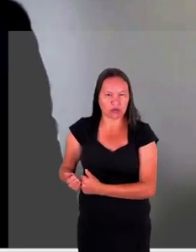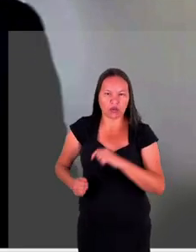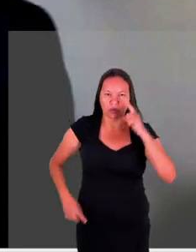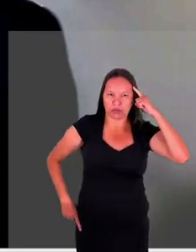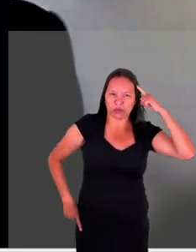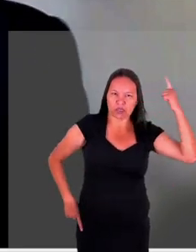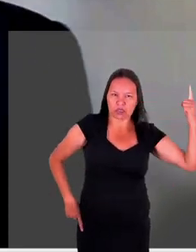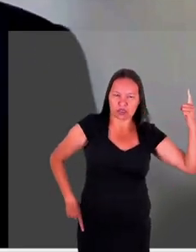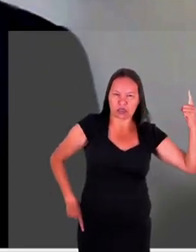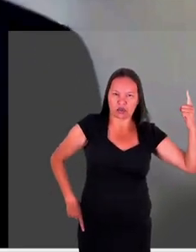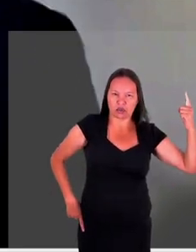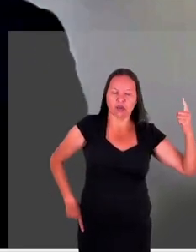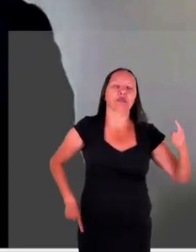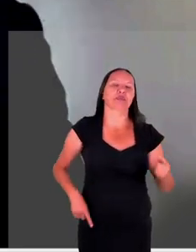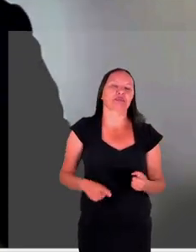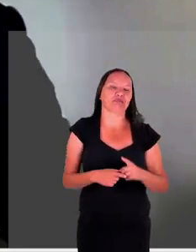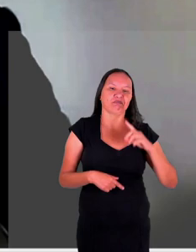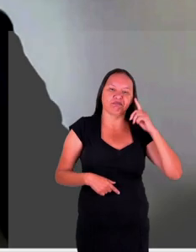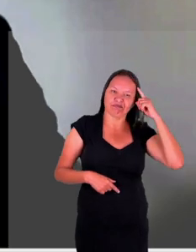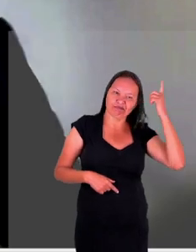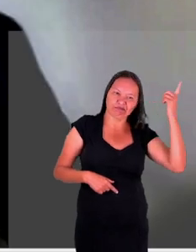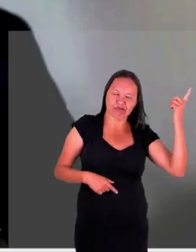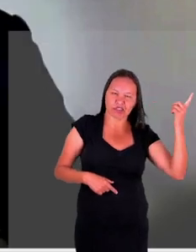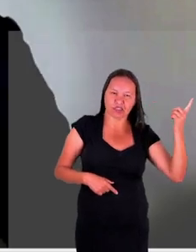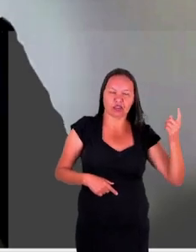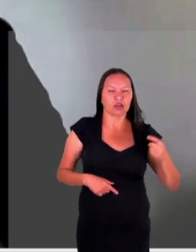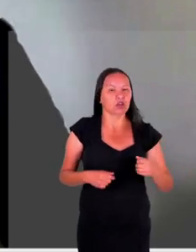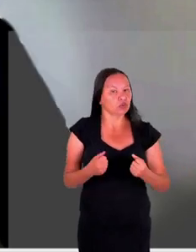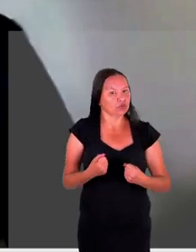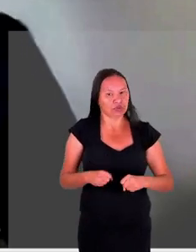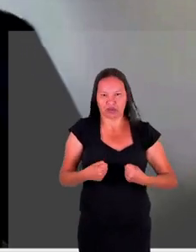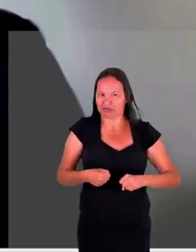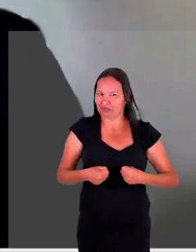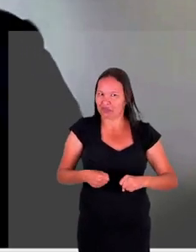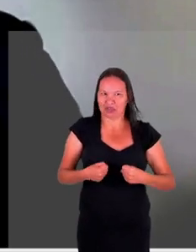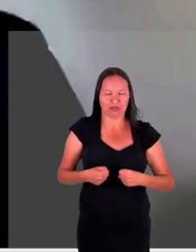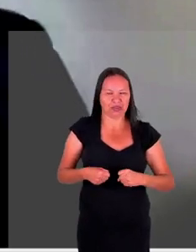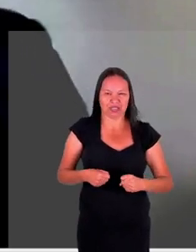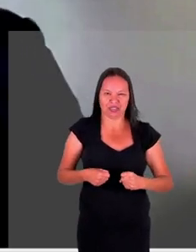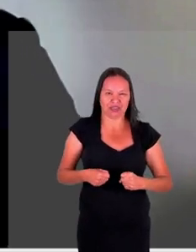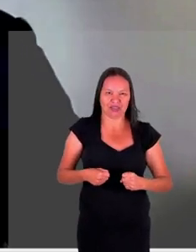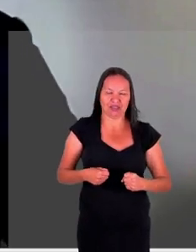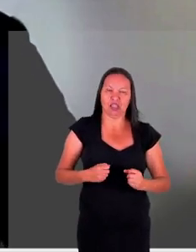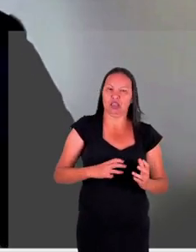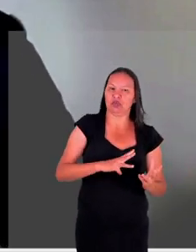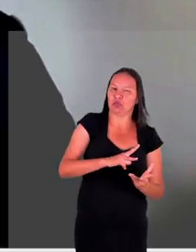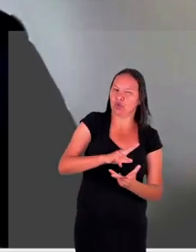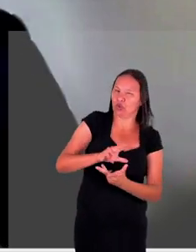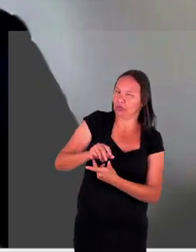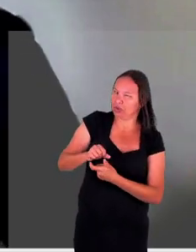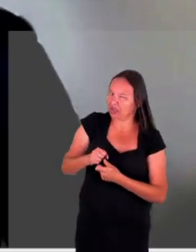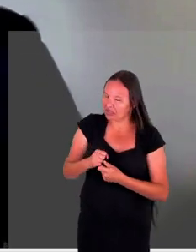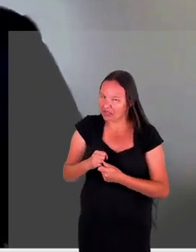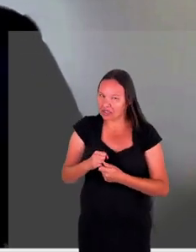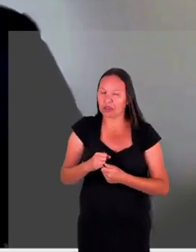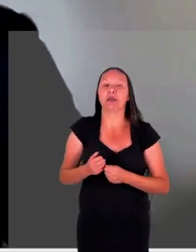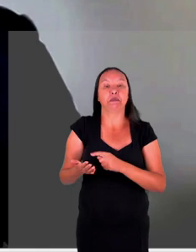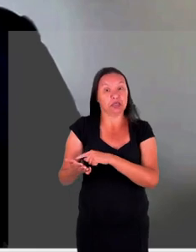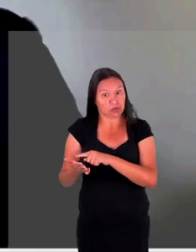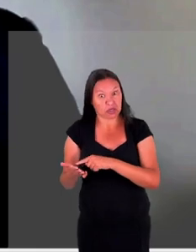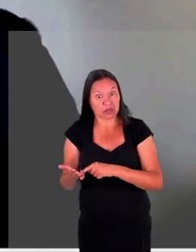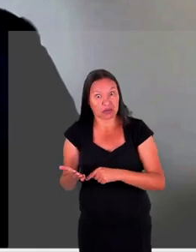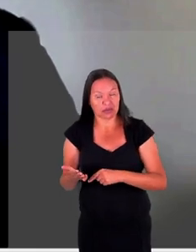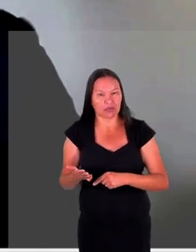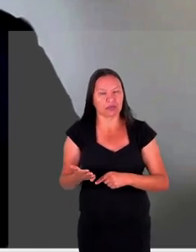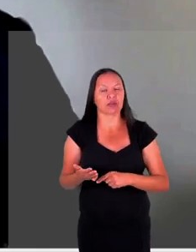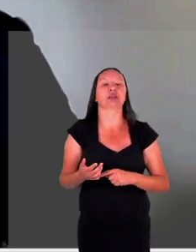esse Sucsberger está louco já não tem para quem precisa ele ainda está ofertando para o resto do planeta mas o que eu preciso anotar aqui também é